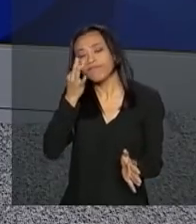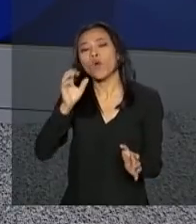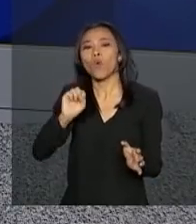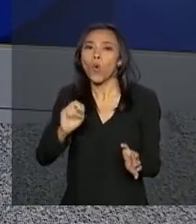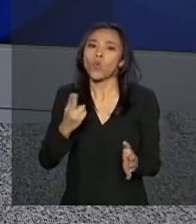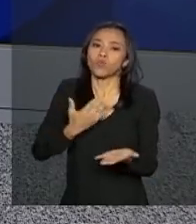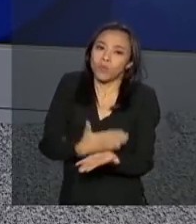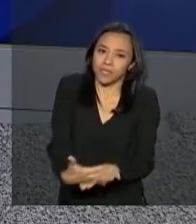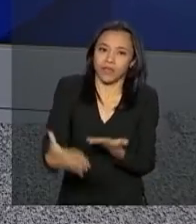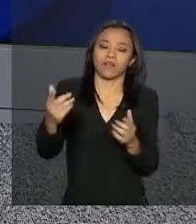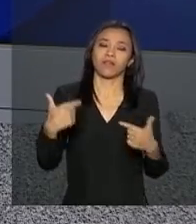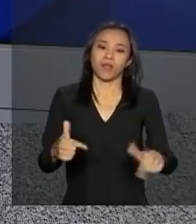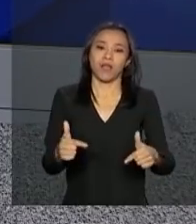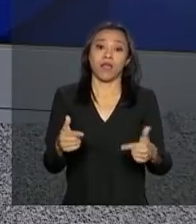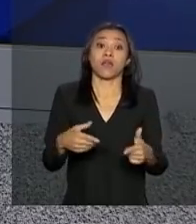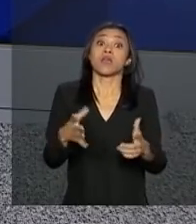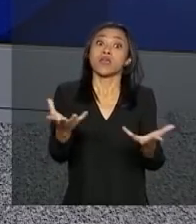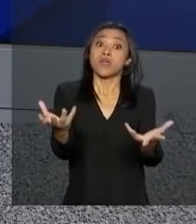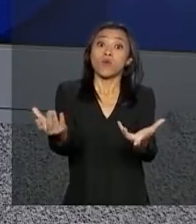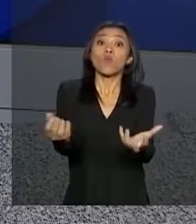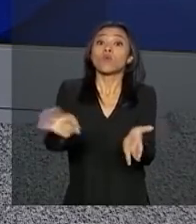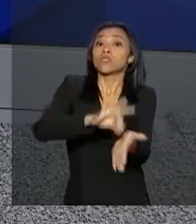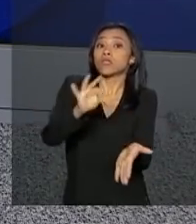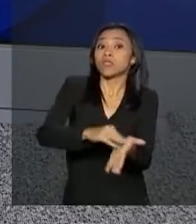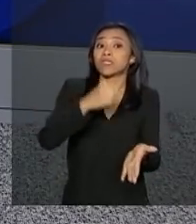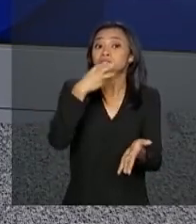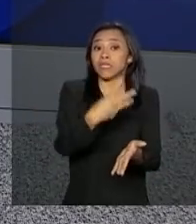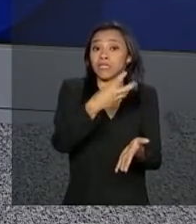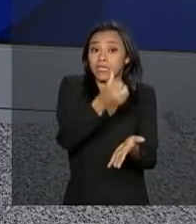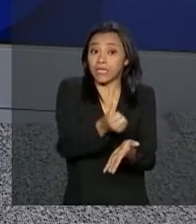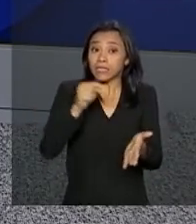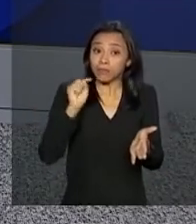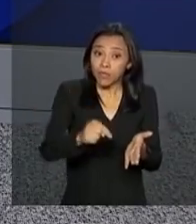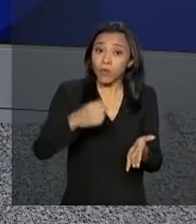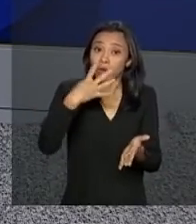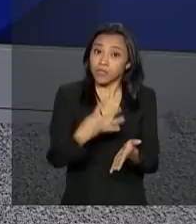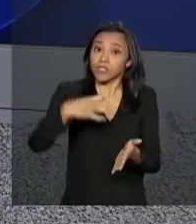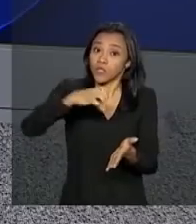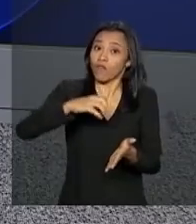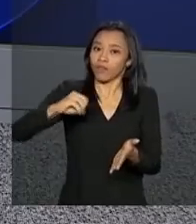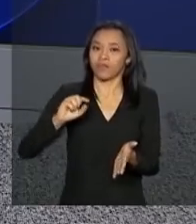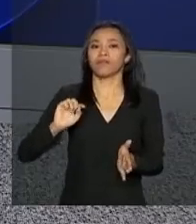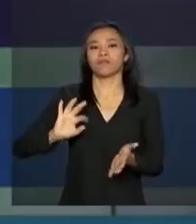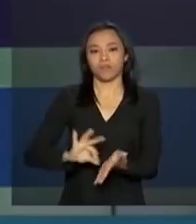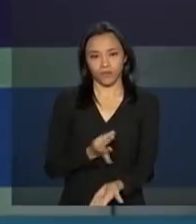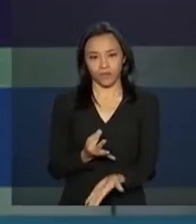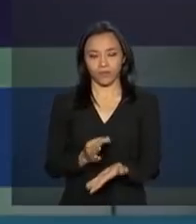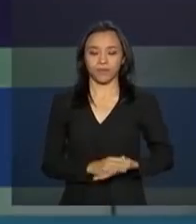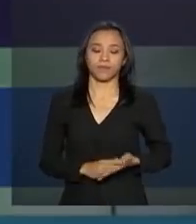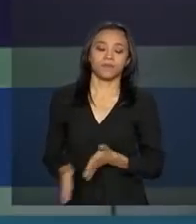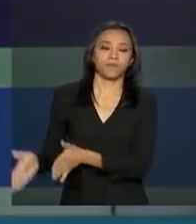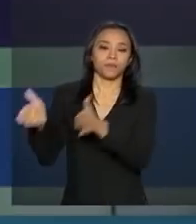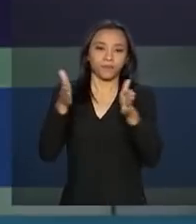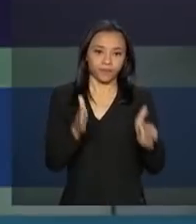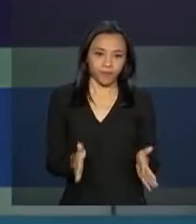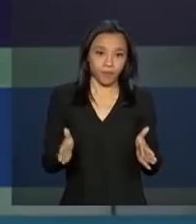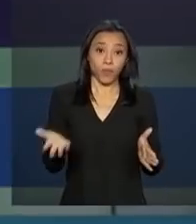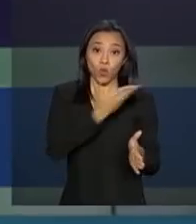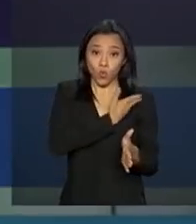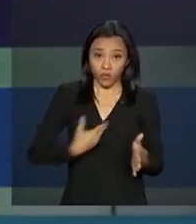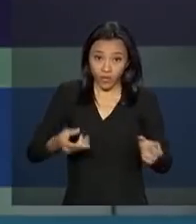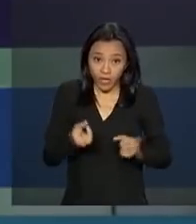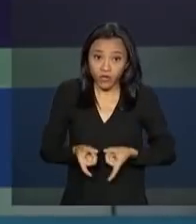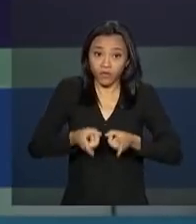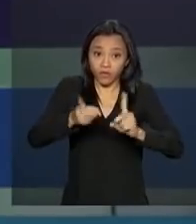O programa Mais Médicos recebeu 36.490 inscrições. O governo leiloou a